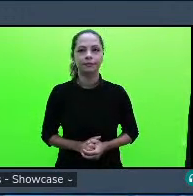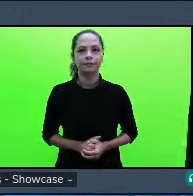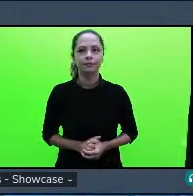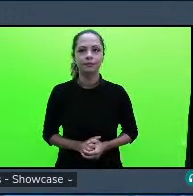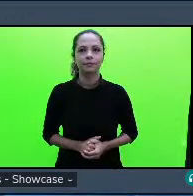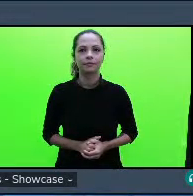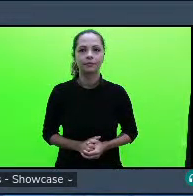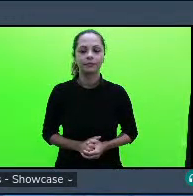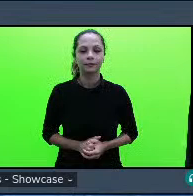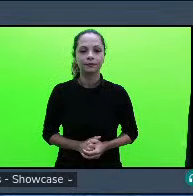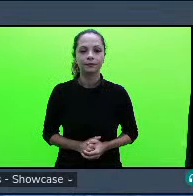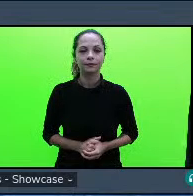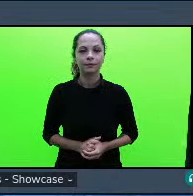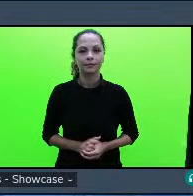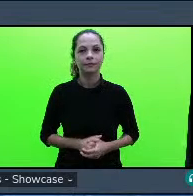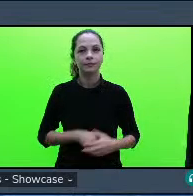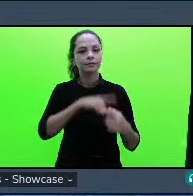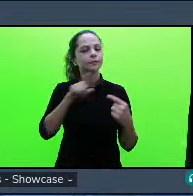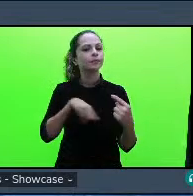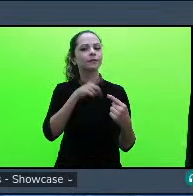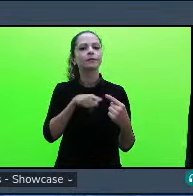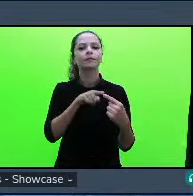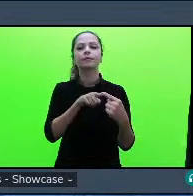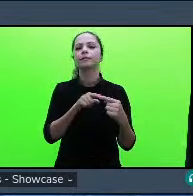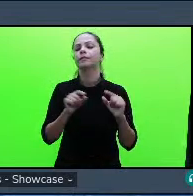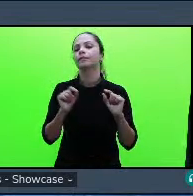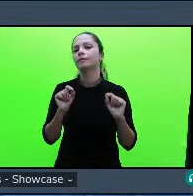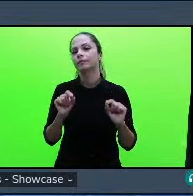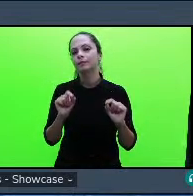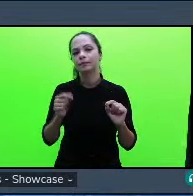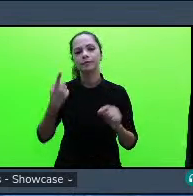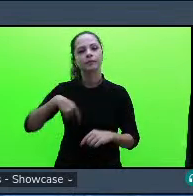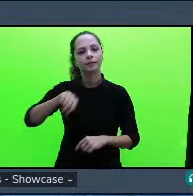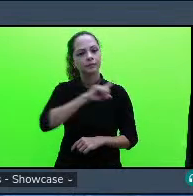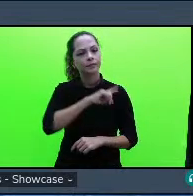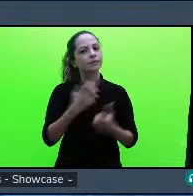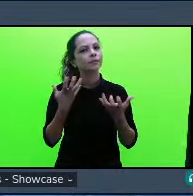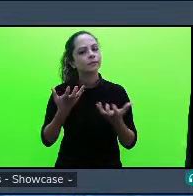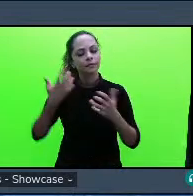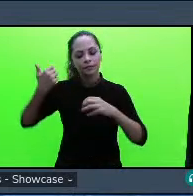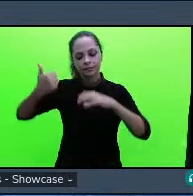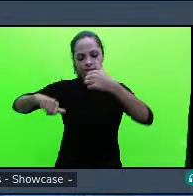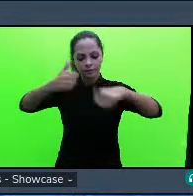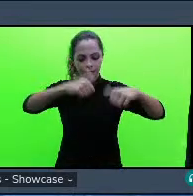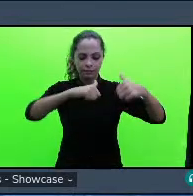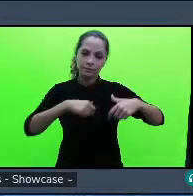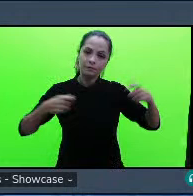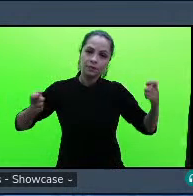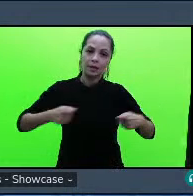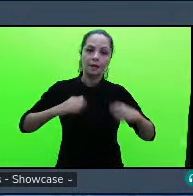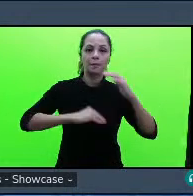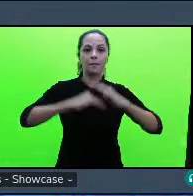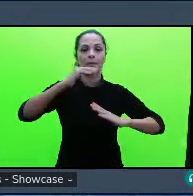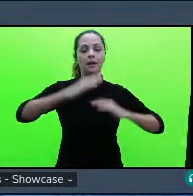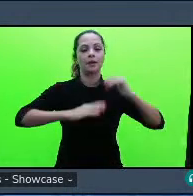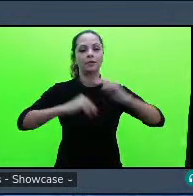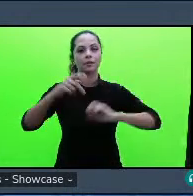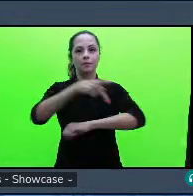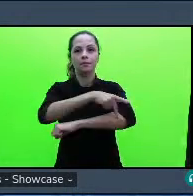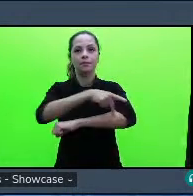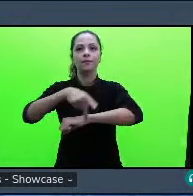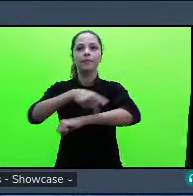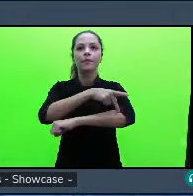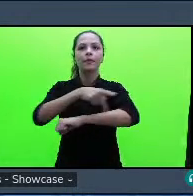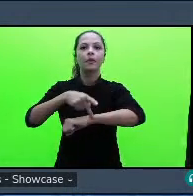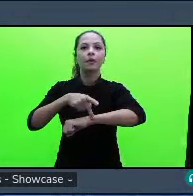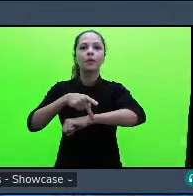como objetivo nós pretendemos analisar as possibilidades referentes à plástica pedagógica decolonial a partir